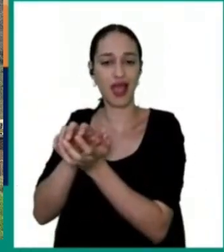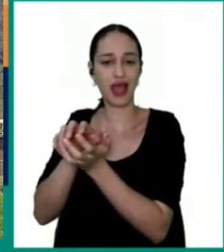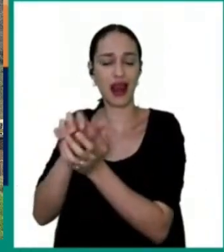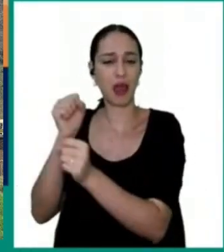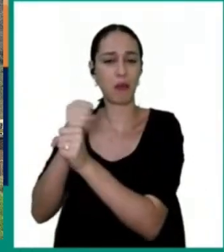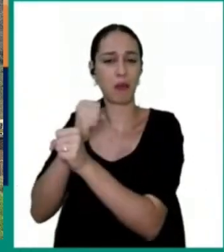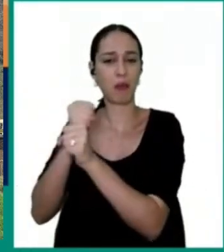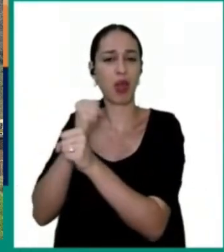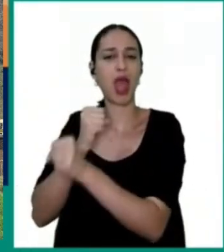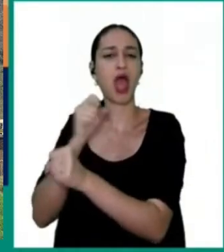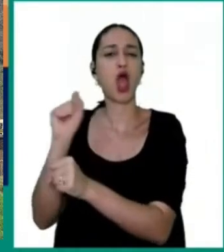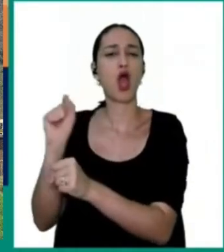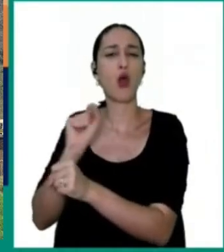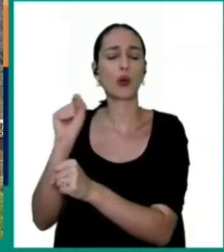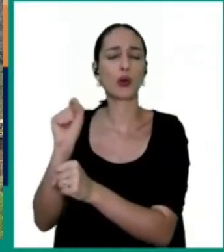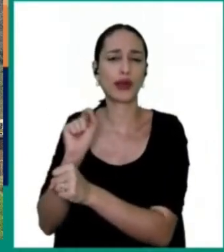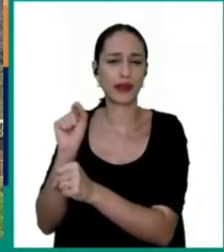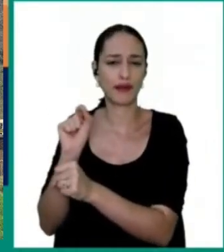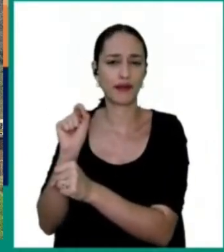Seria expansão?